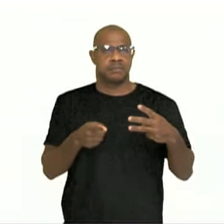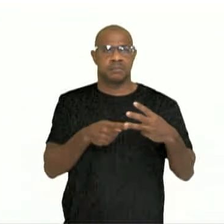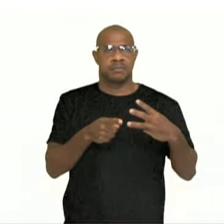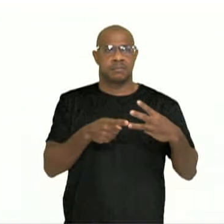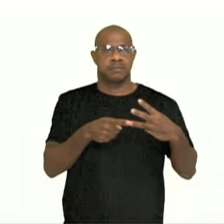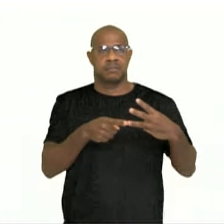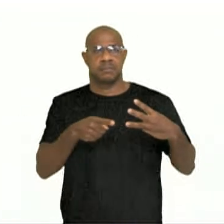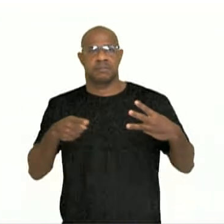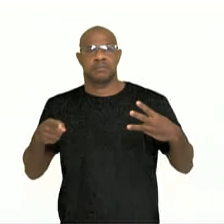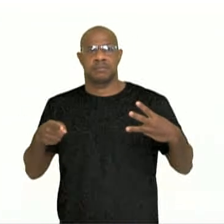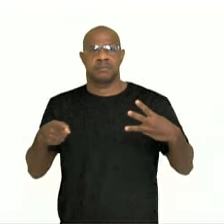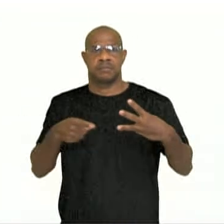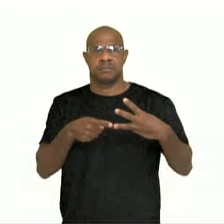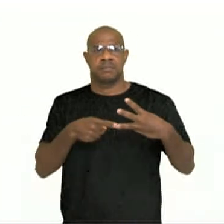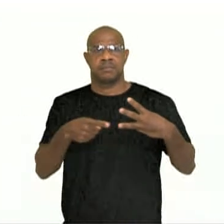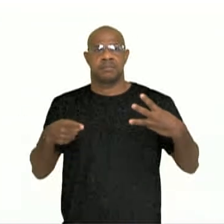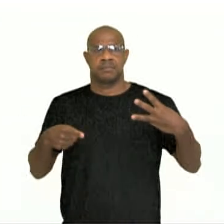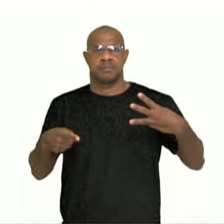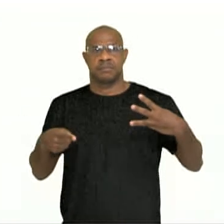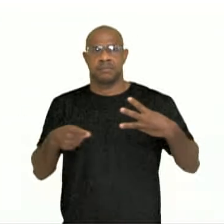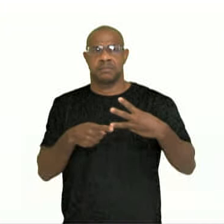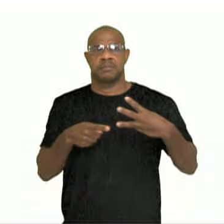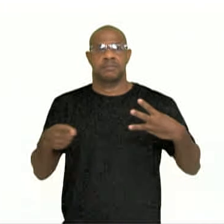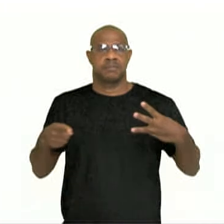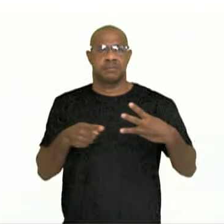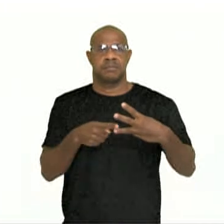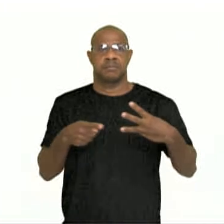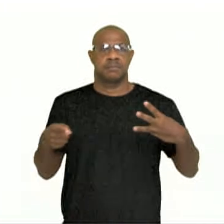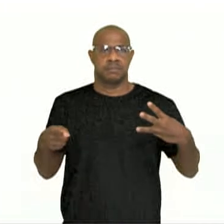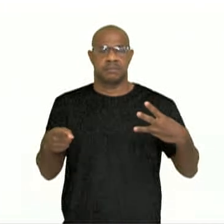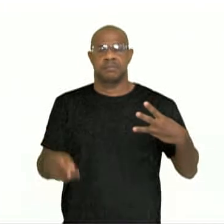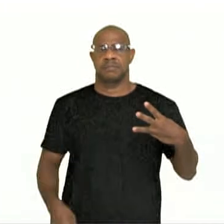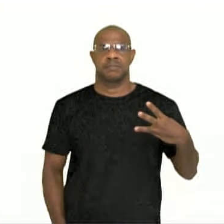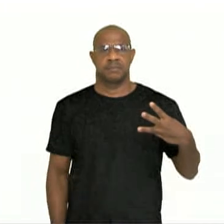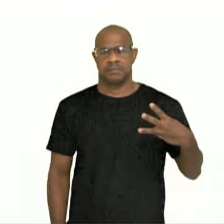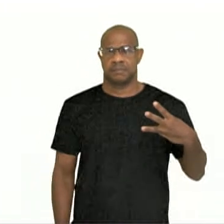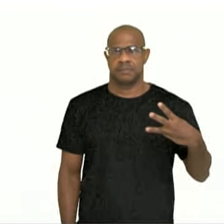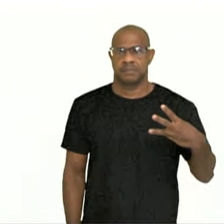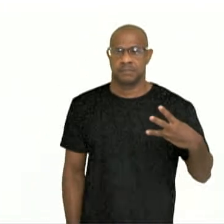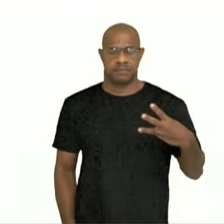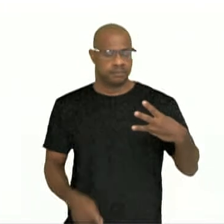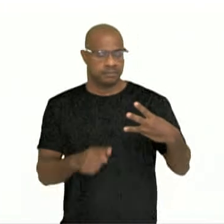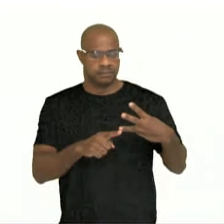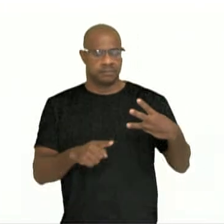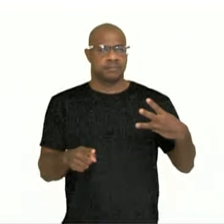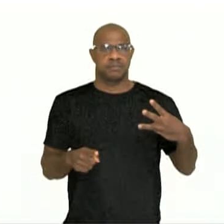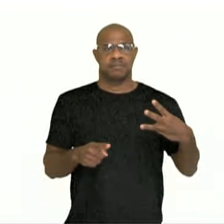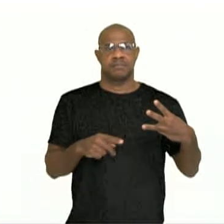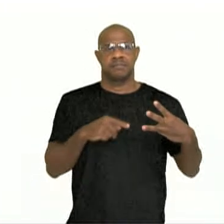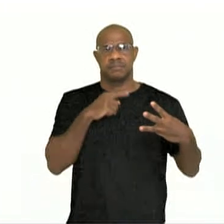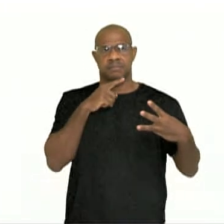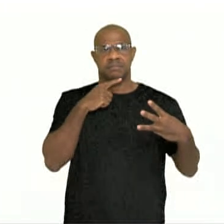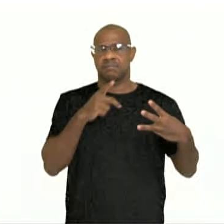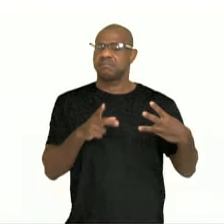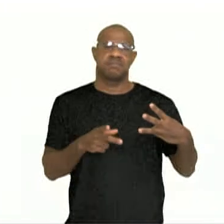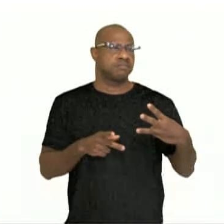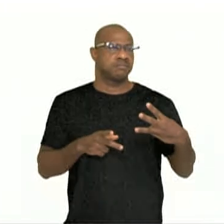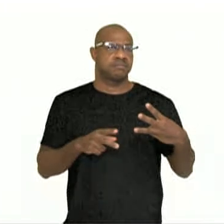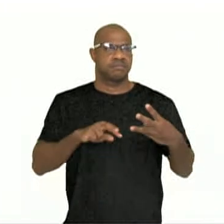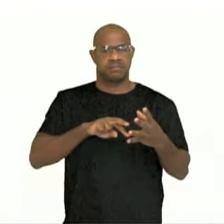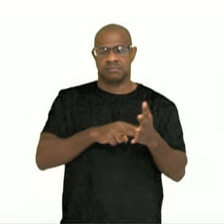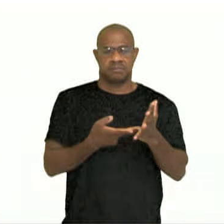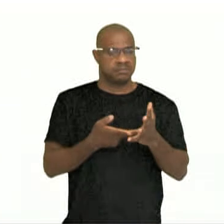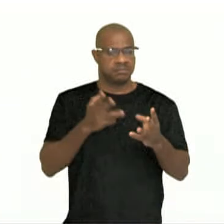de perros, né? Um humor de cachorro. Não faz sentido traduzindo literalmente, estão vendo? Significa estar